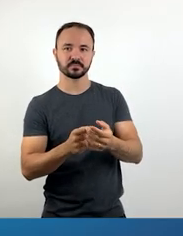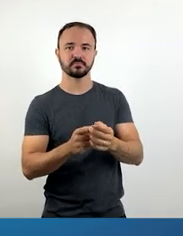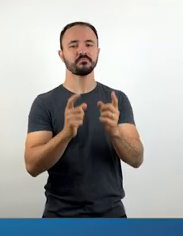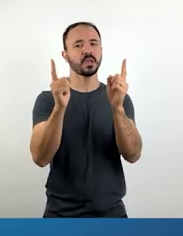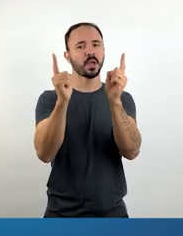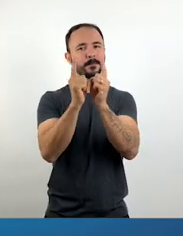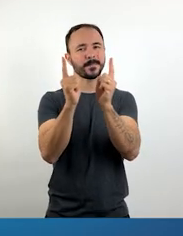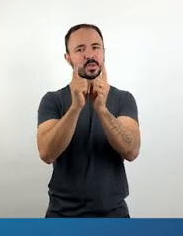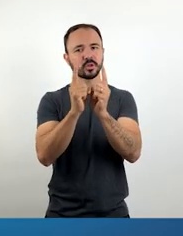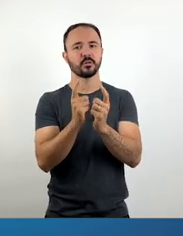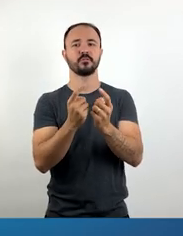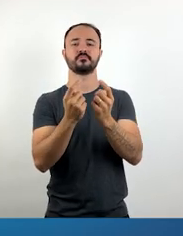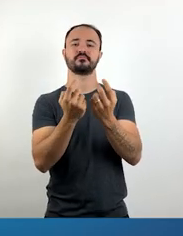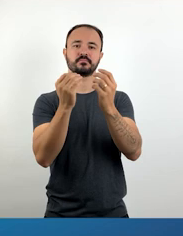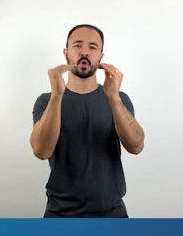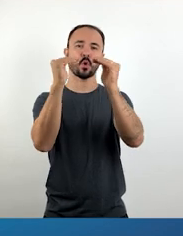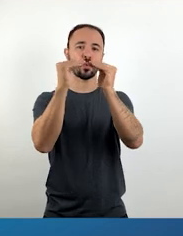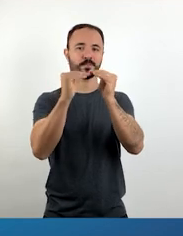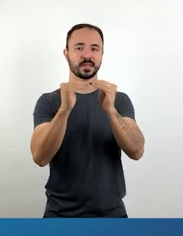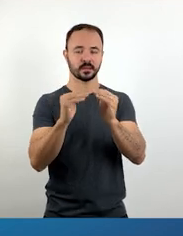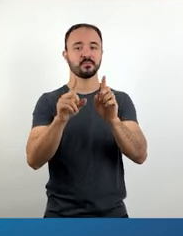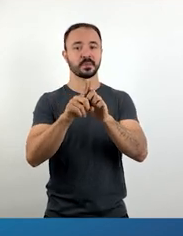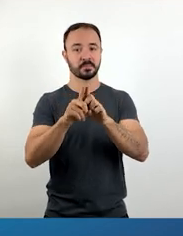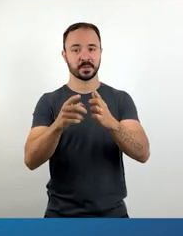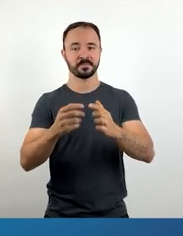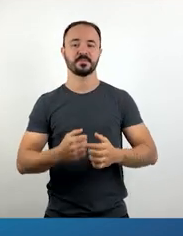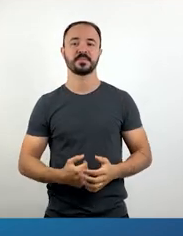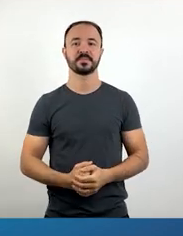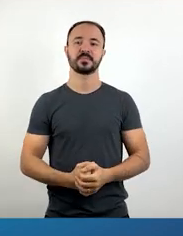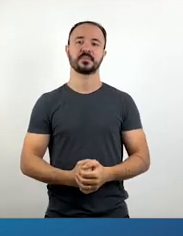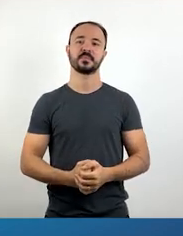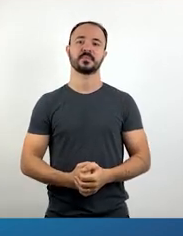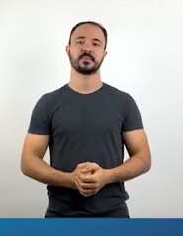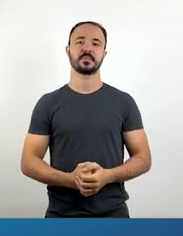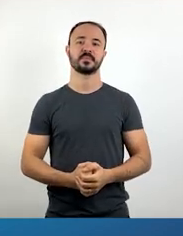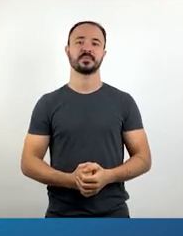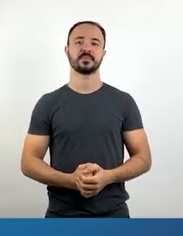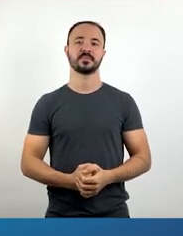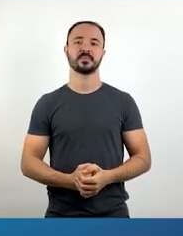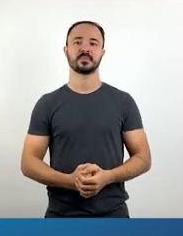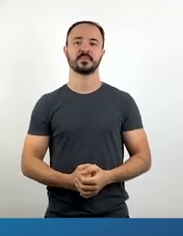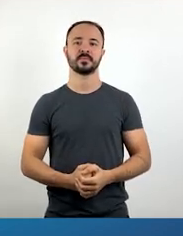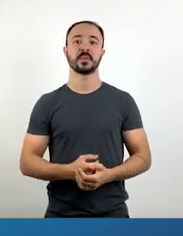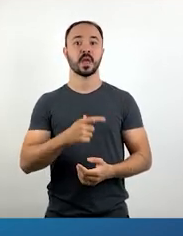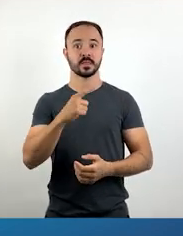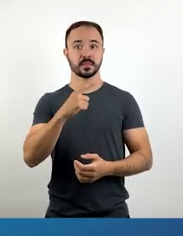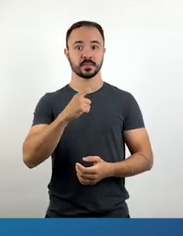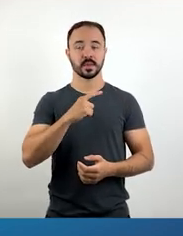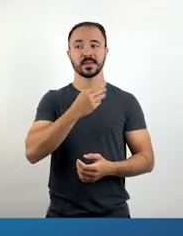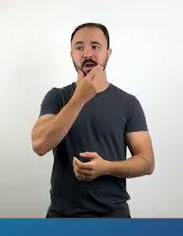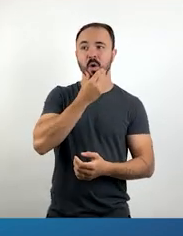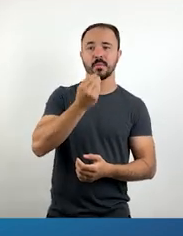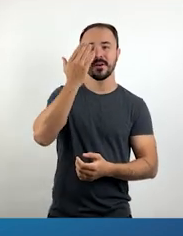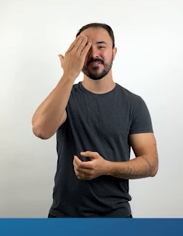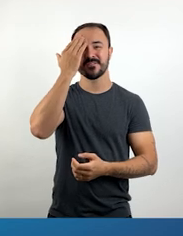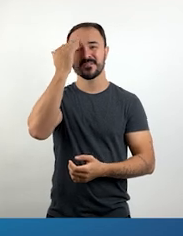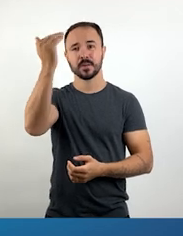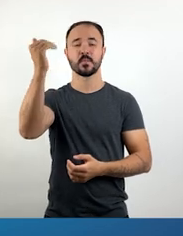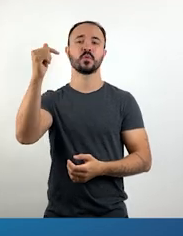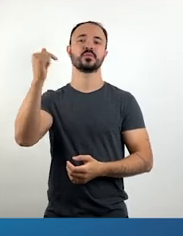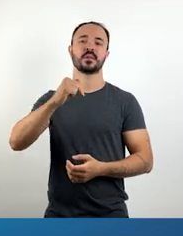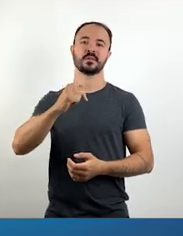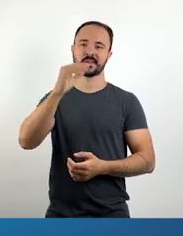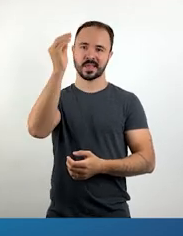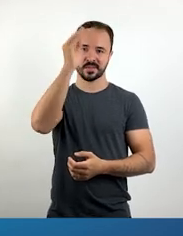Desde sua popularização no Brasil, a literatura de Cordel contou com inúmeros nomes que se tornaram a marca do gênero no